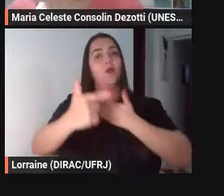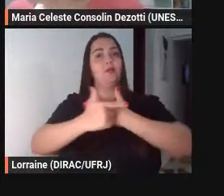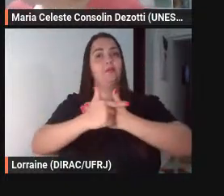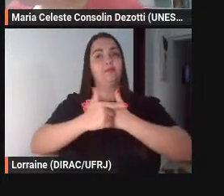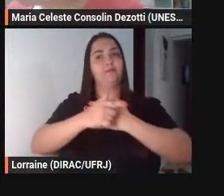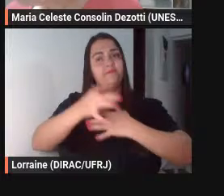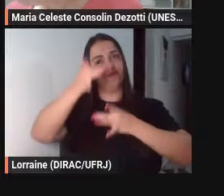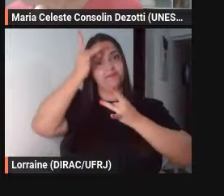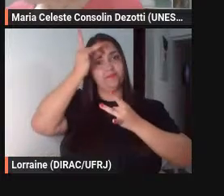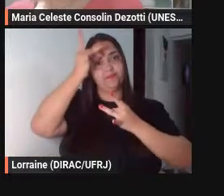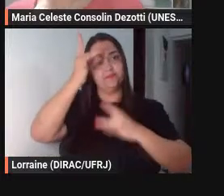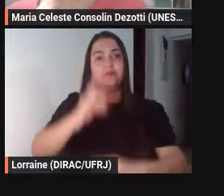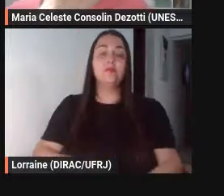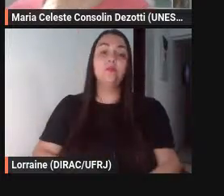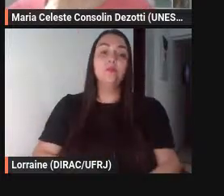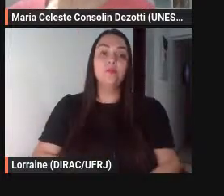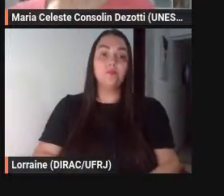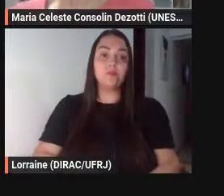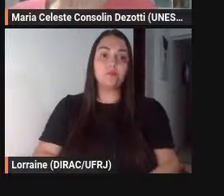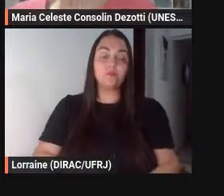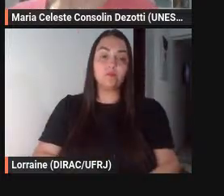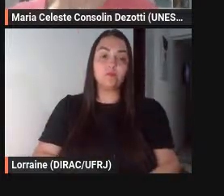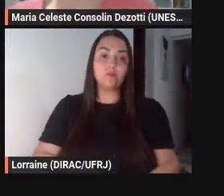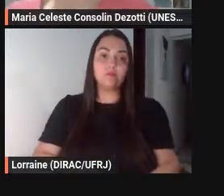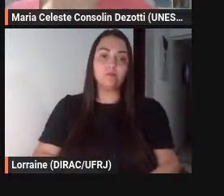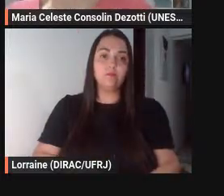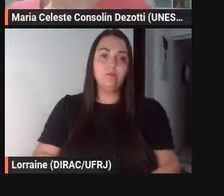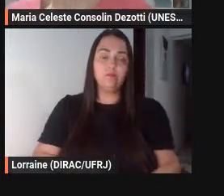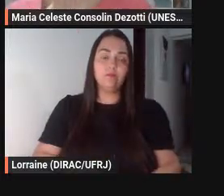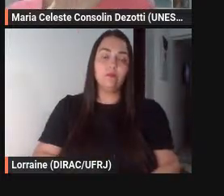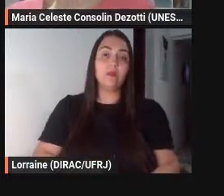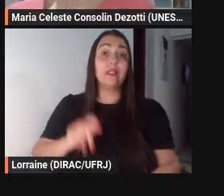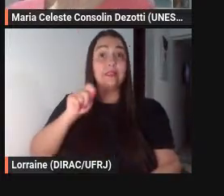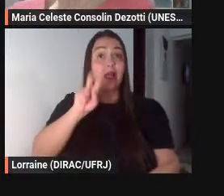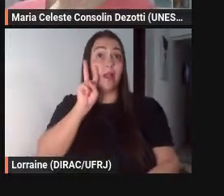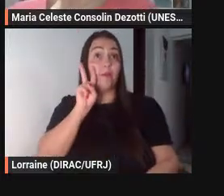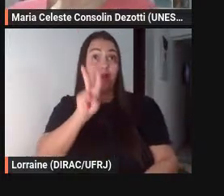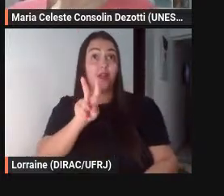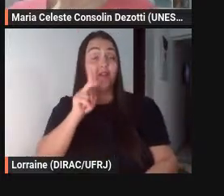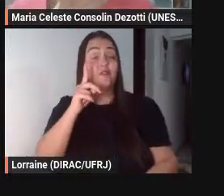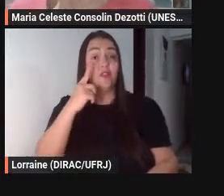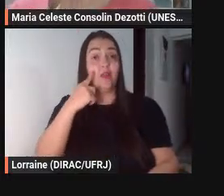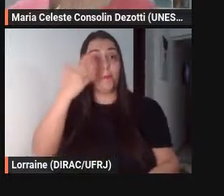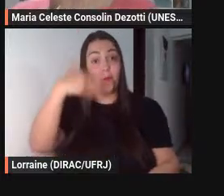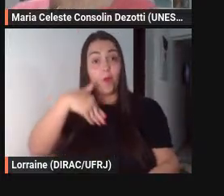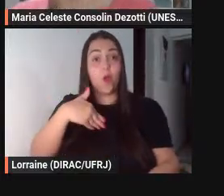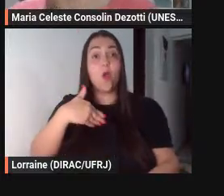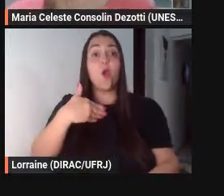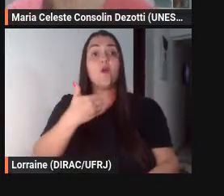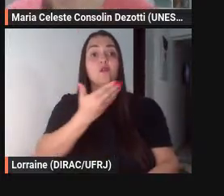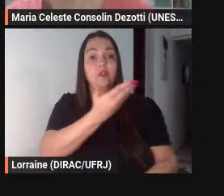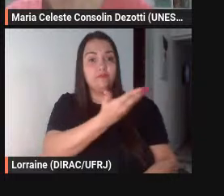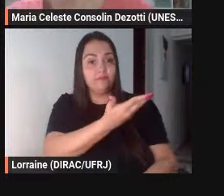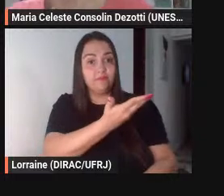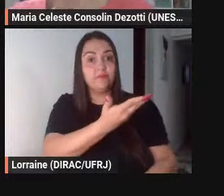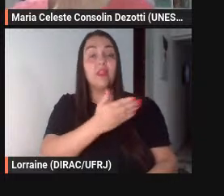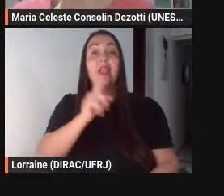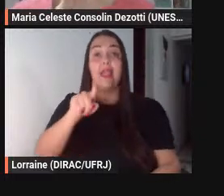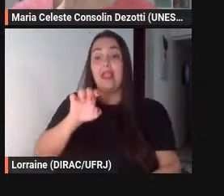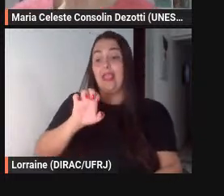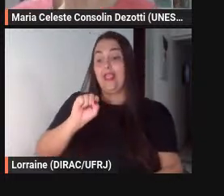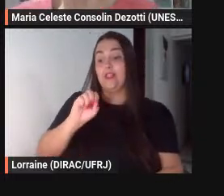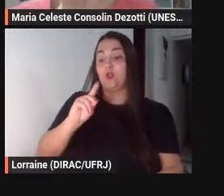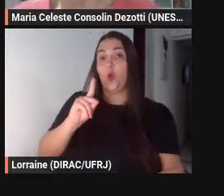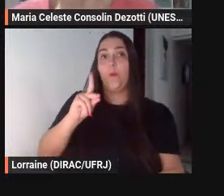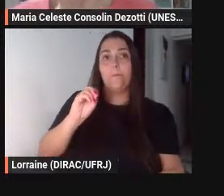então a gente vê aí o Exopo fazendo uso de uma fábula como